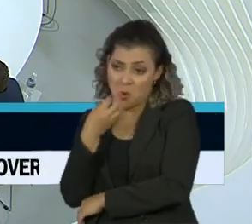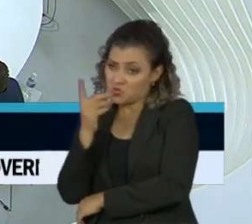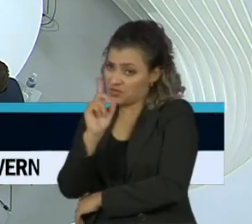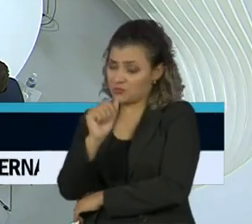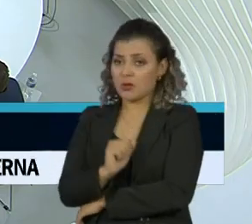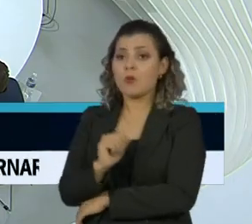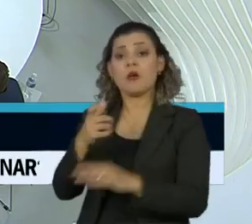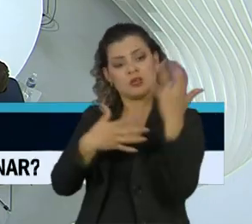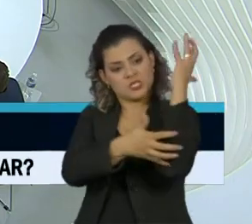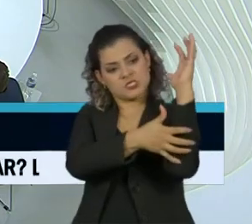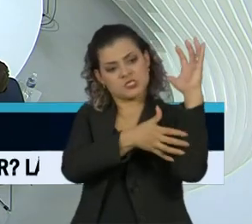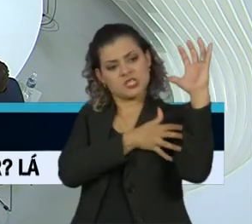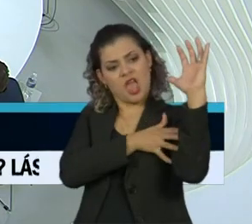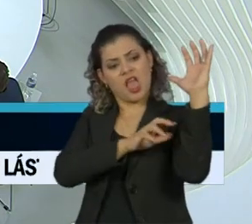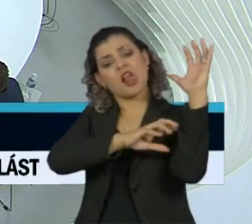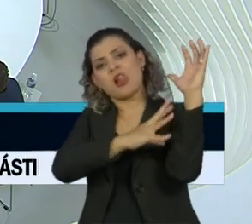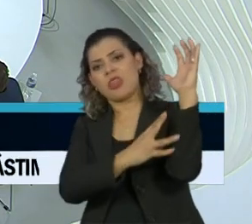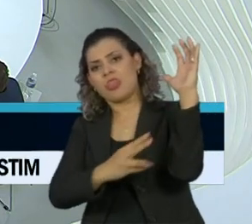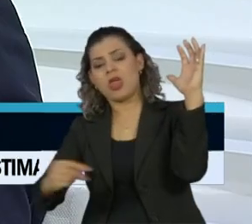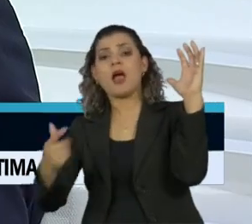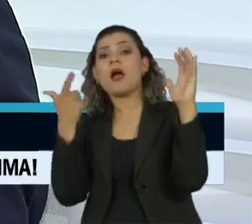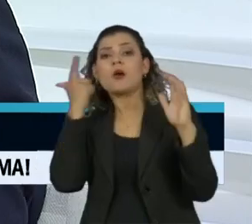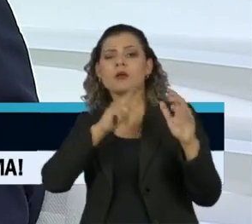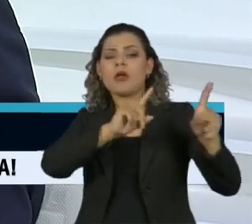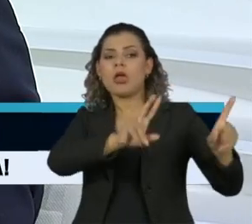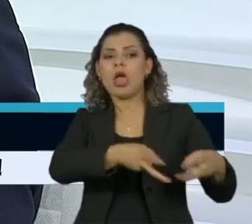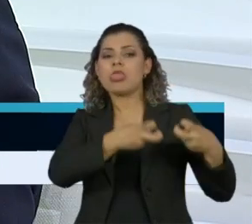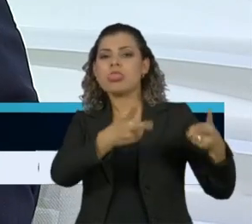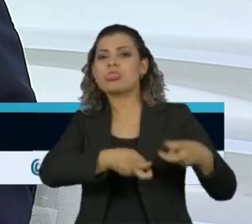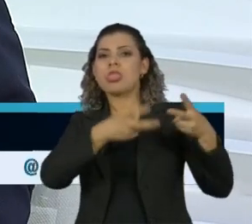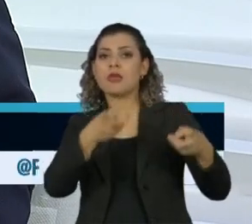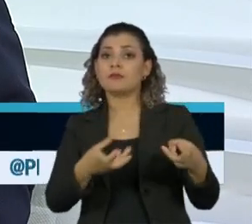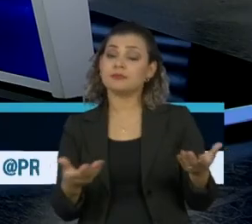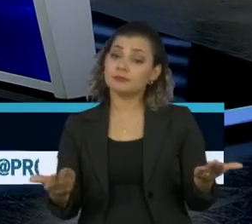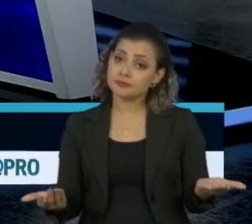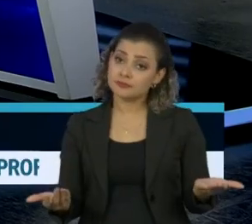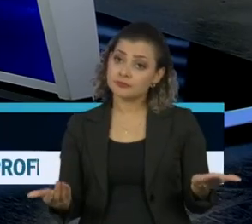seringueiros para se beneficiar. O que a diferença faz quem é o Chico Mendes nesse momento? Mendes. Obrigado.